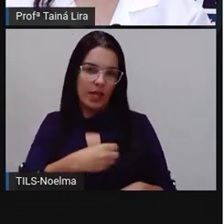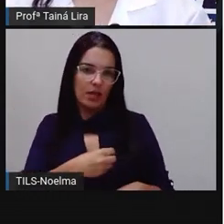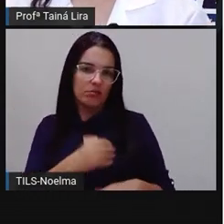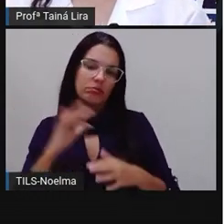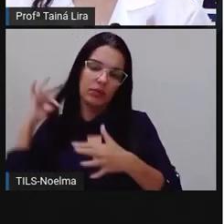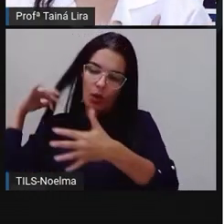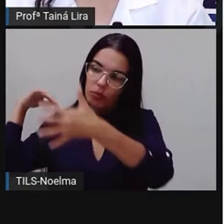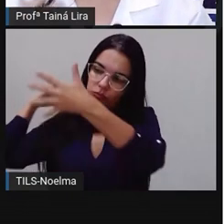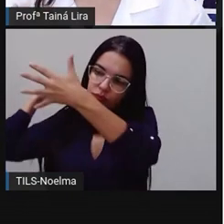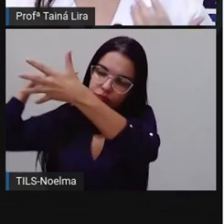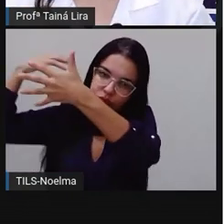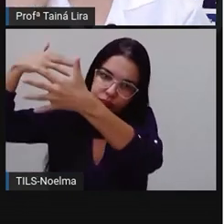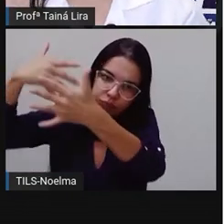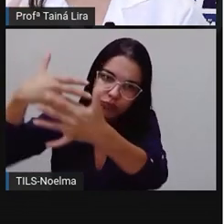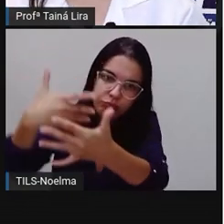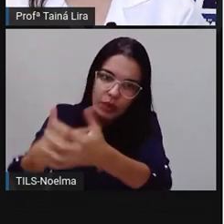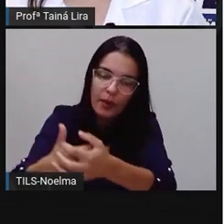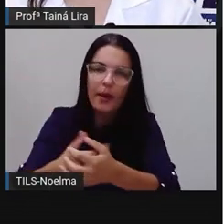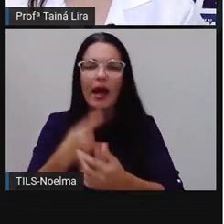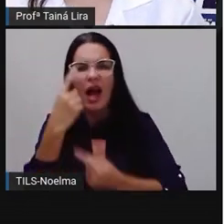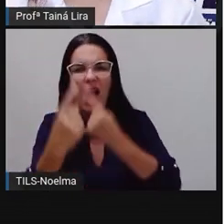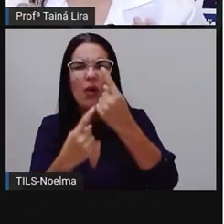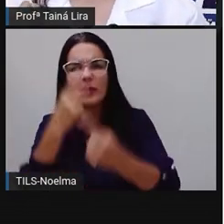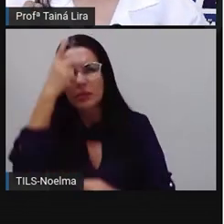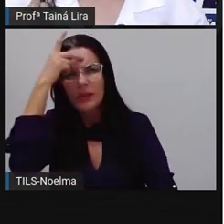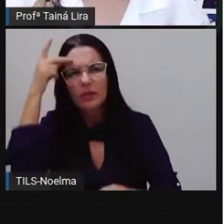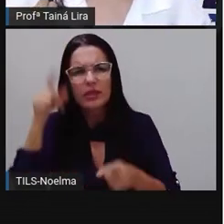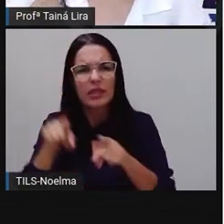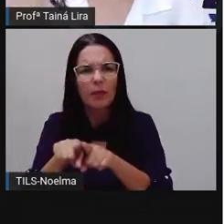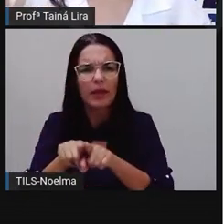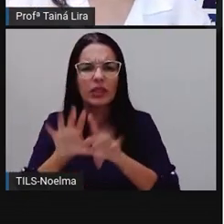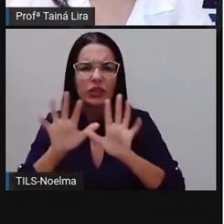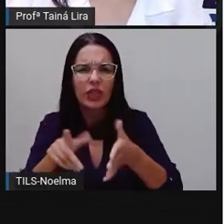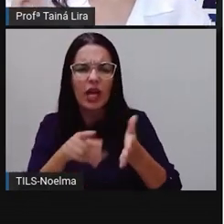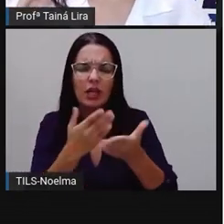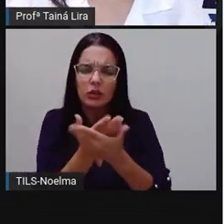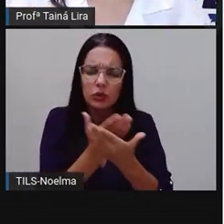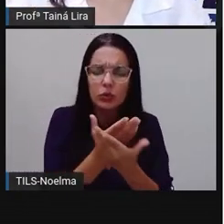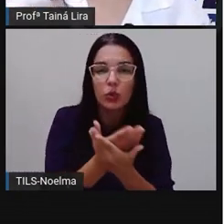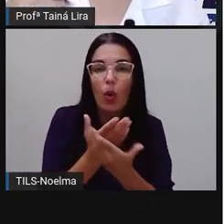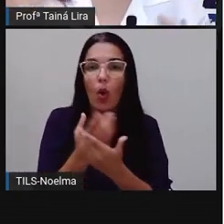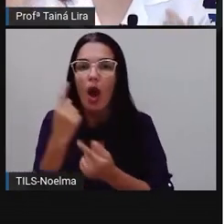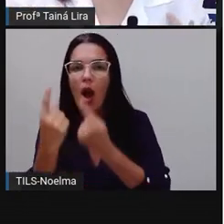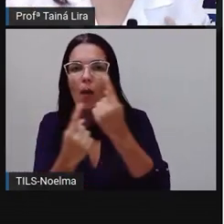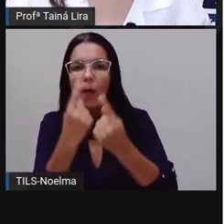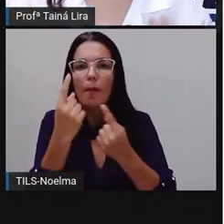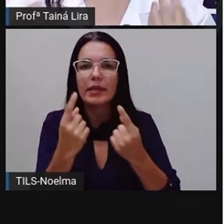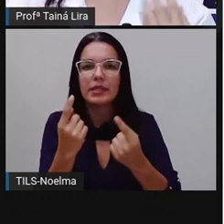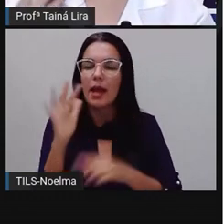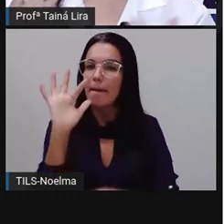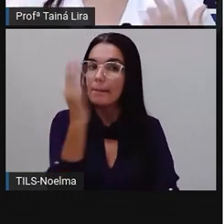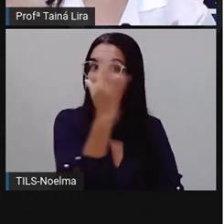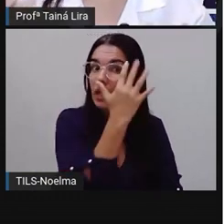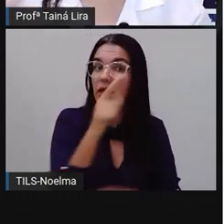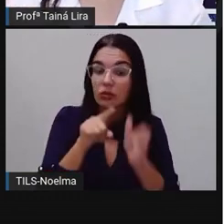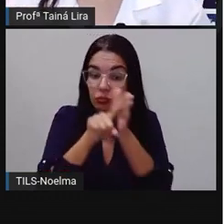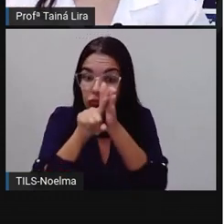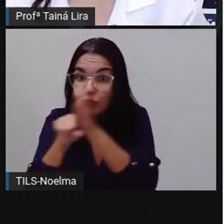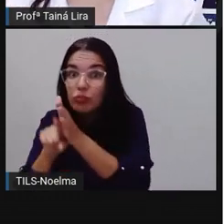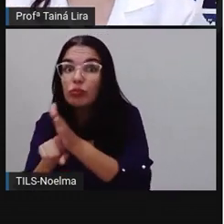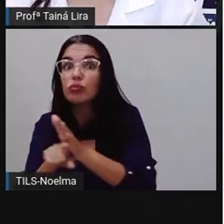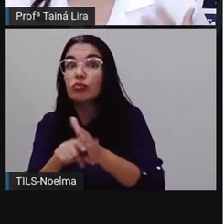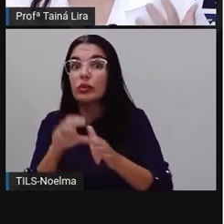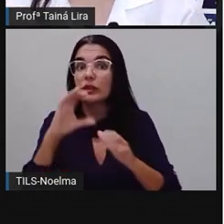né, algumas pessoas também já estudaram essas plantas e já viram que realmente esses efeitos são